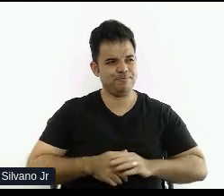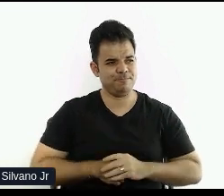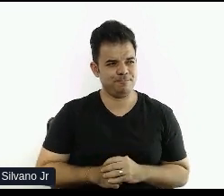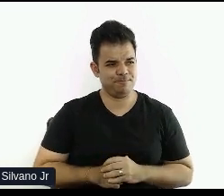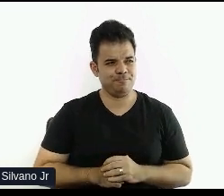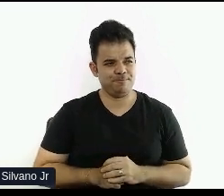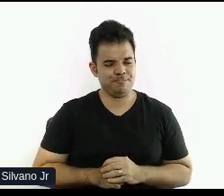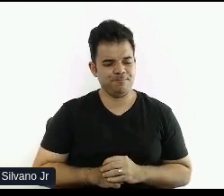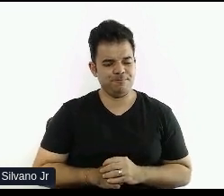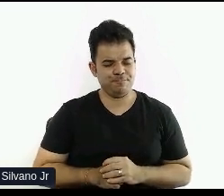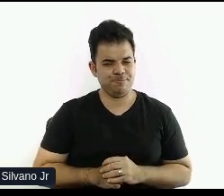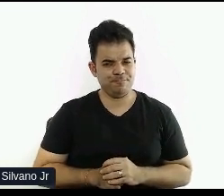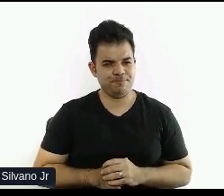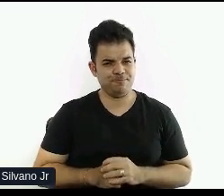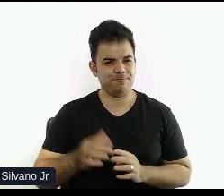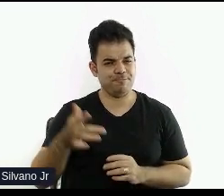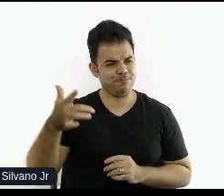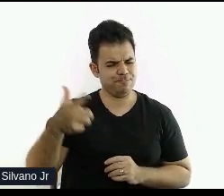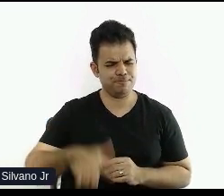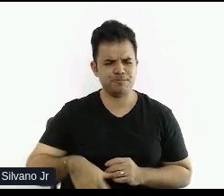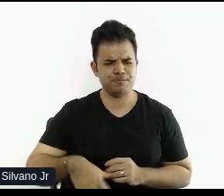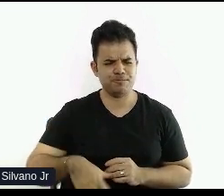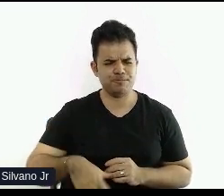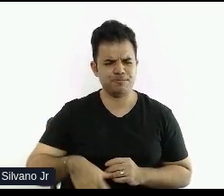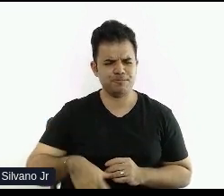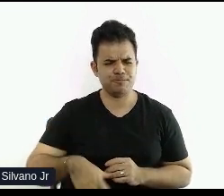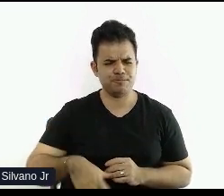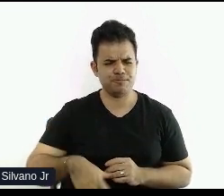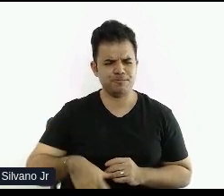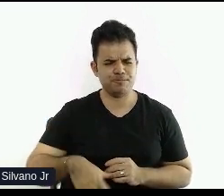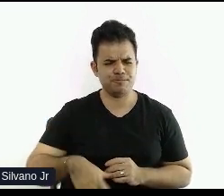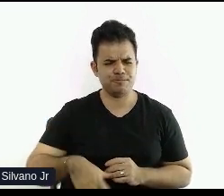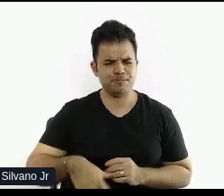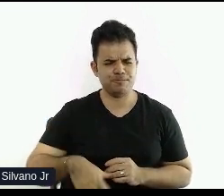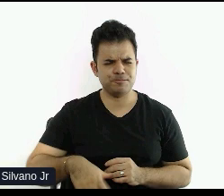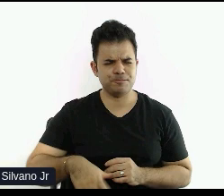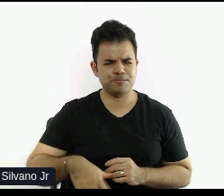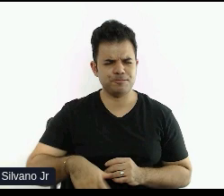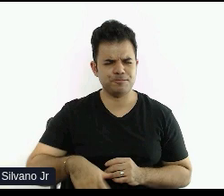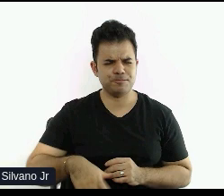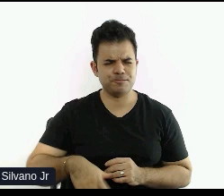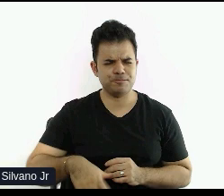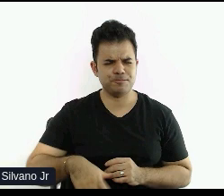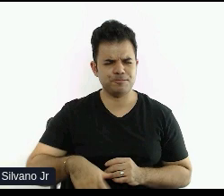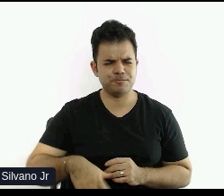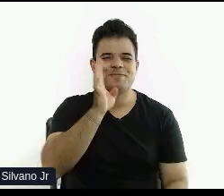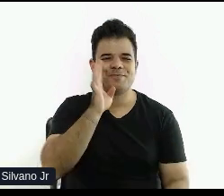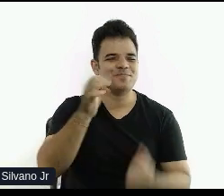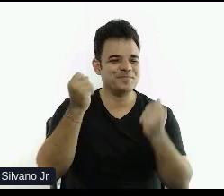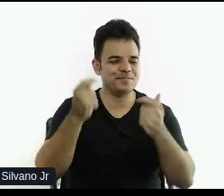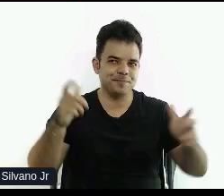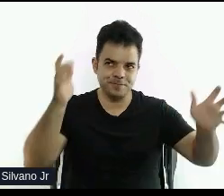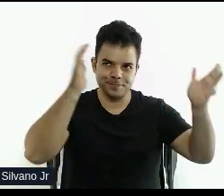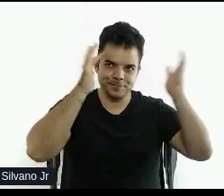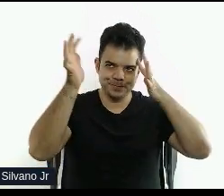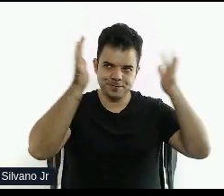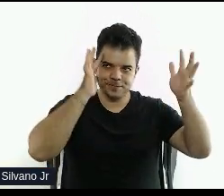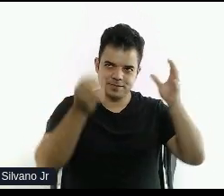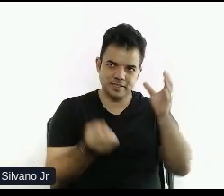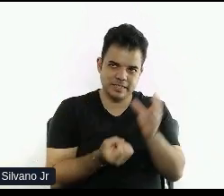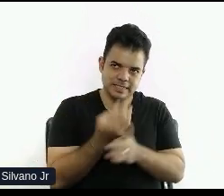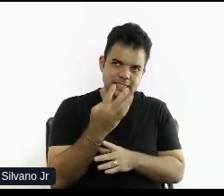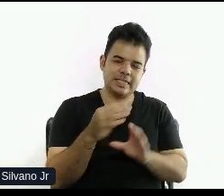E aqui, como priorizar a acessibilidade e alguns pontos legais aqui para a gente poder pensar na hora de construir, estruturar